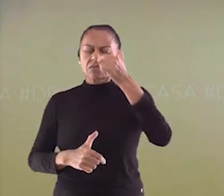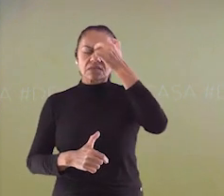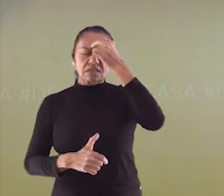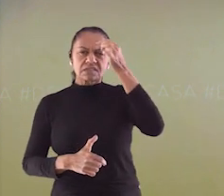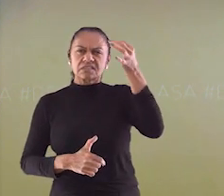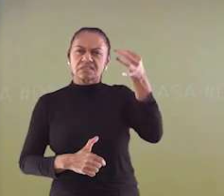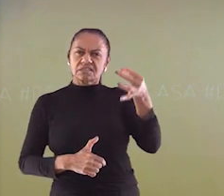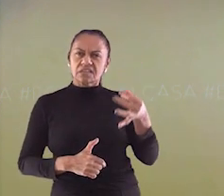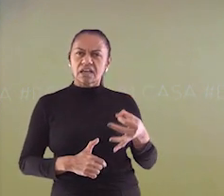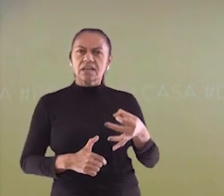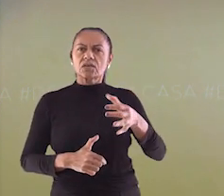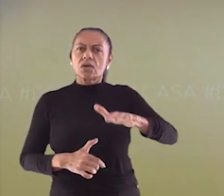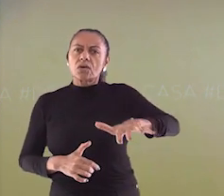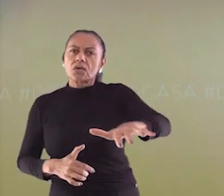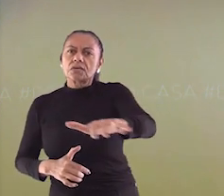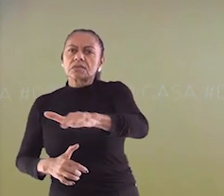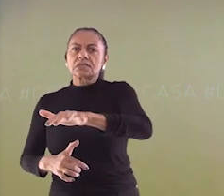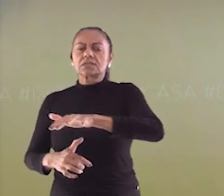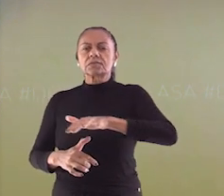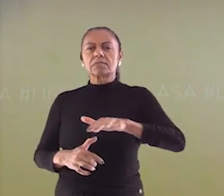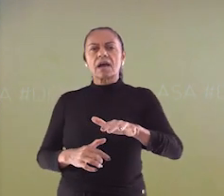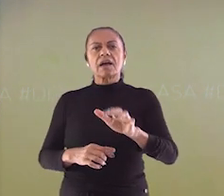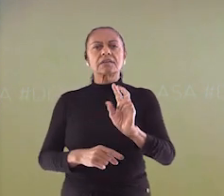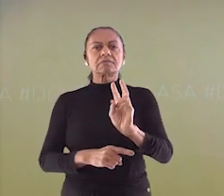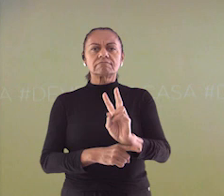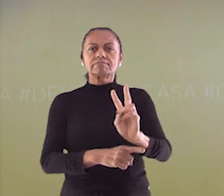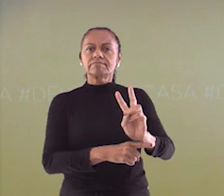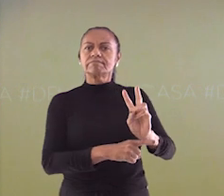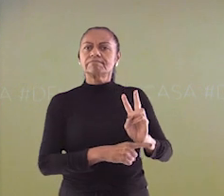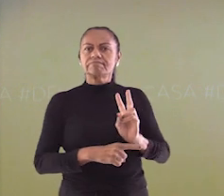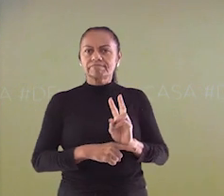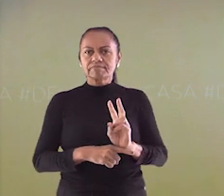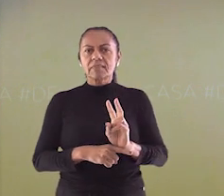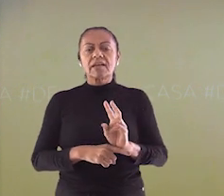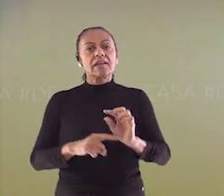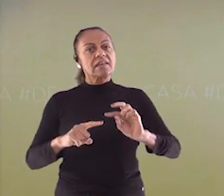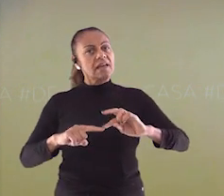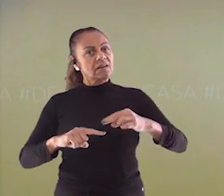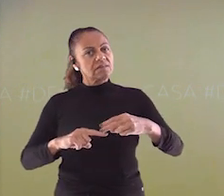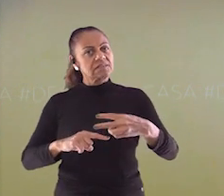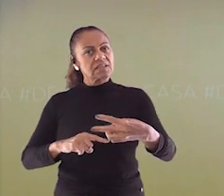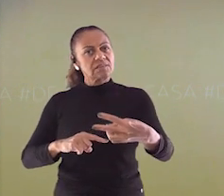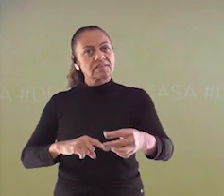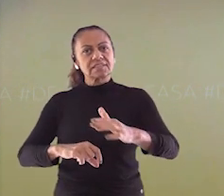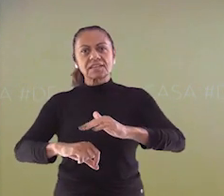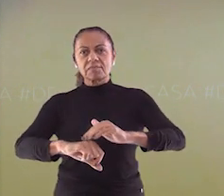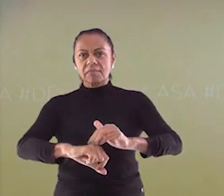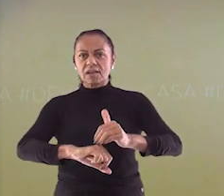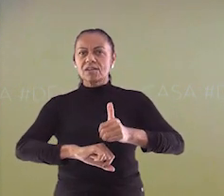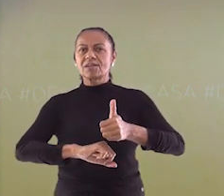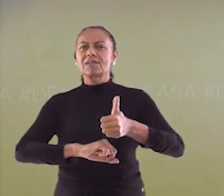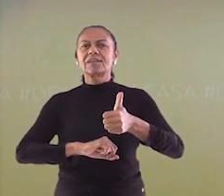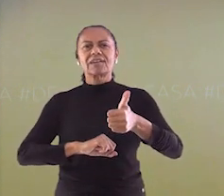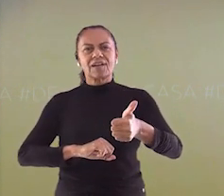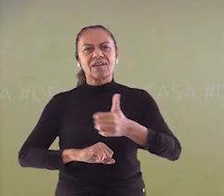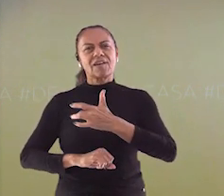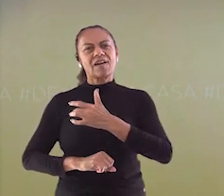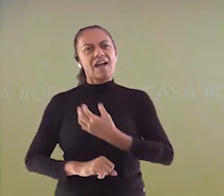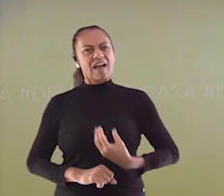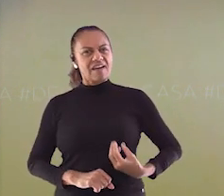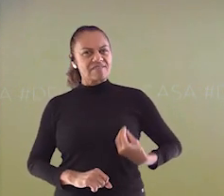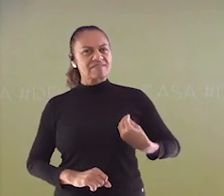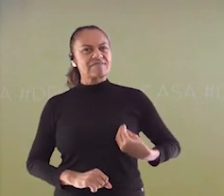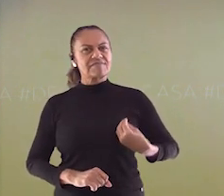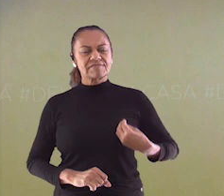ética ambiental, é praticar a conscientização ambiental, preservar mais os espaços e seus